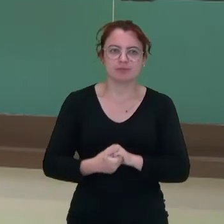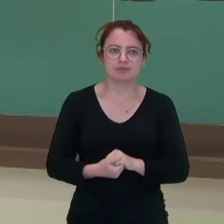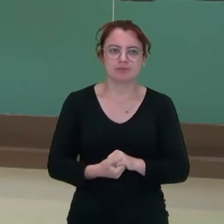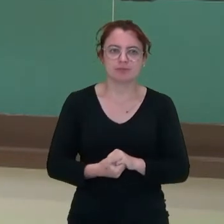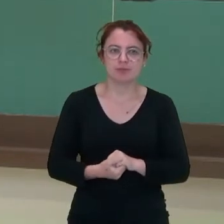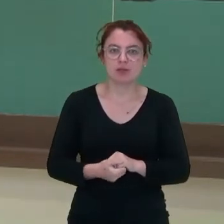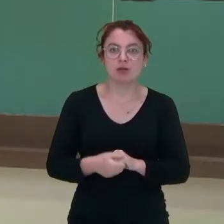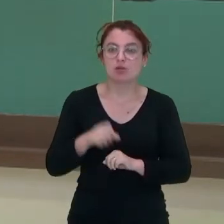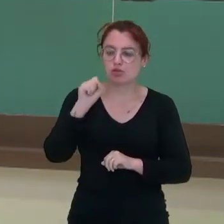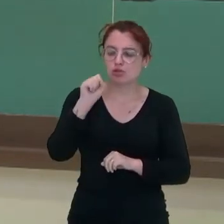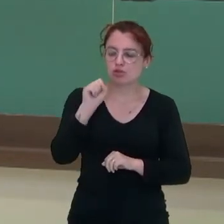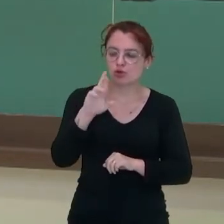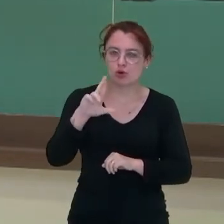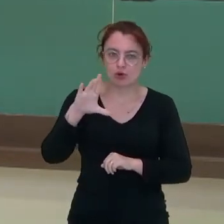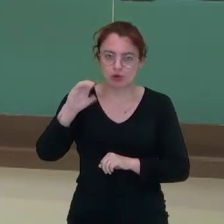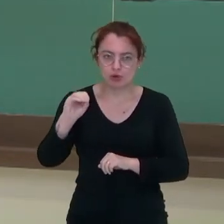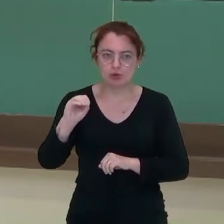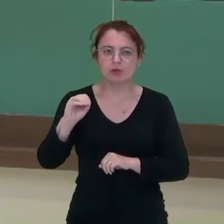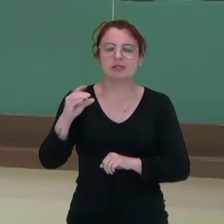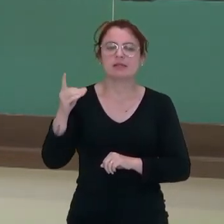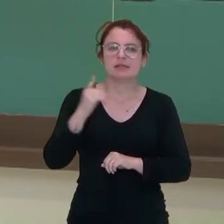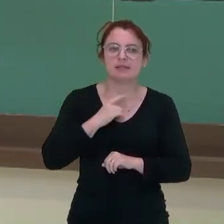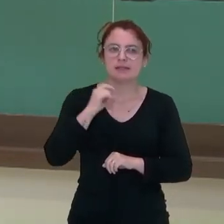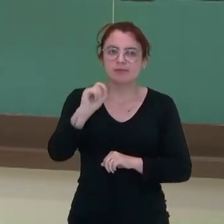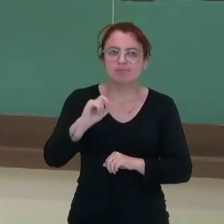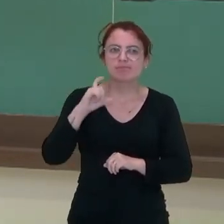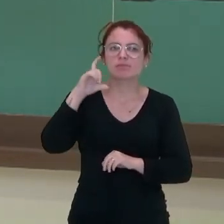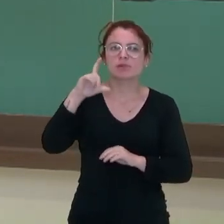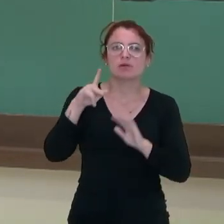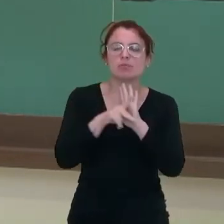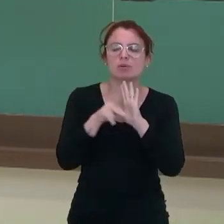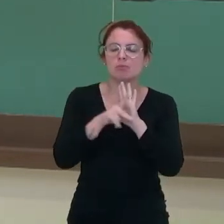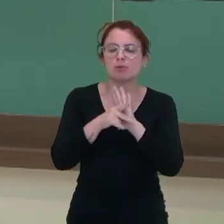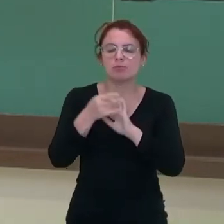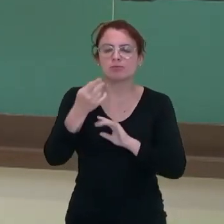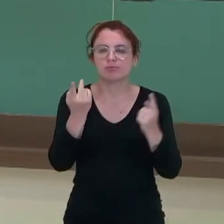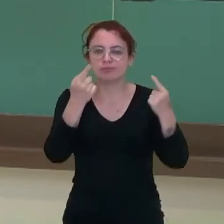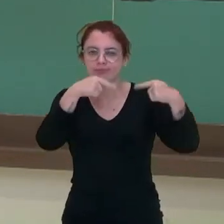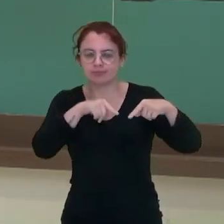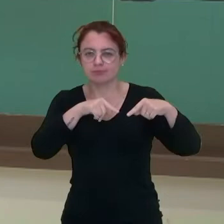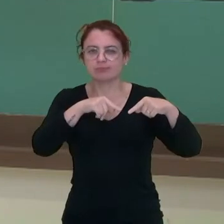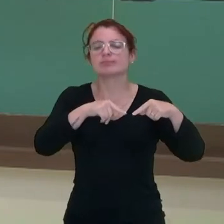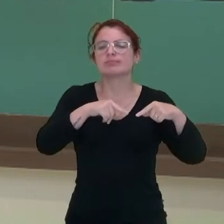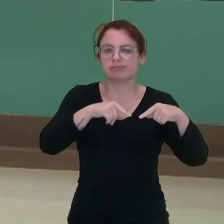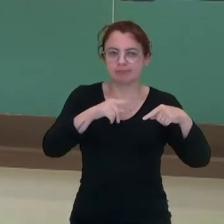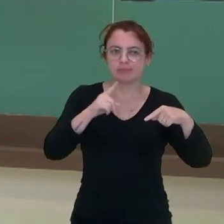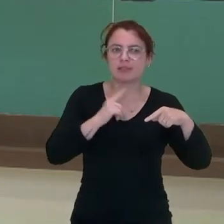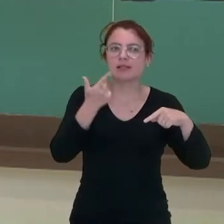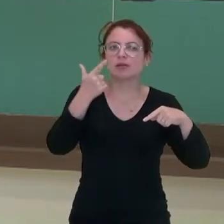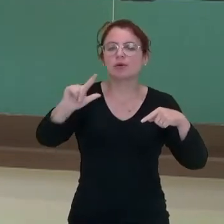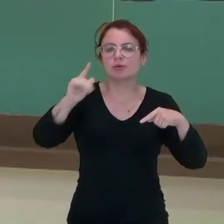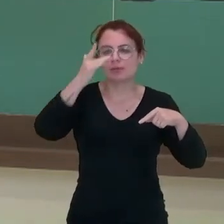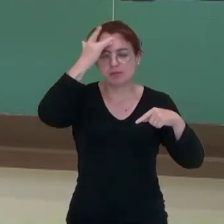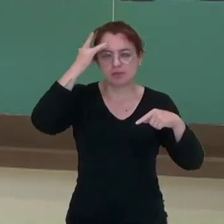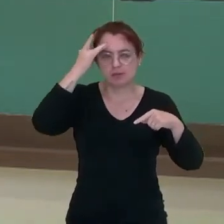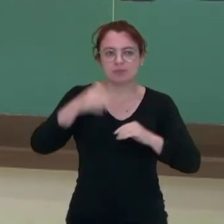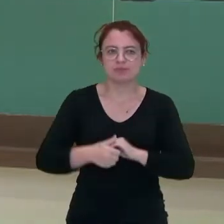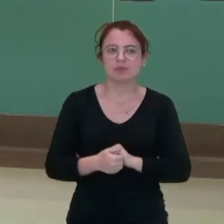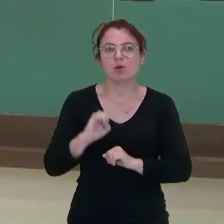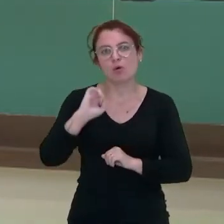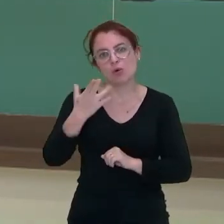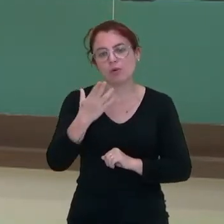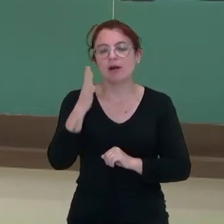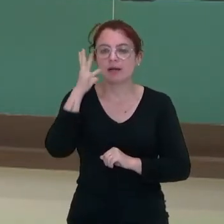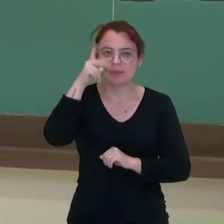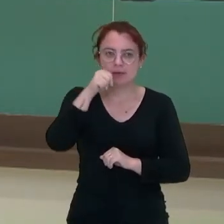Já os soros contêm doses elevadas de anticorpos produzidos por uma outra pessoa ou por um outro animal.